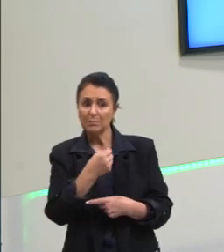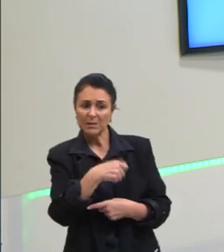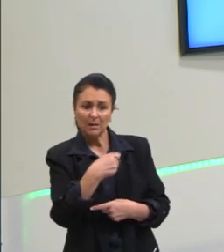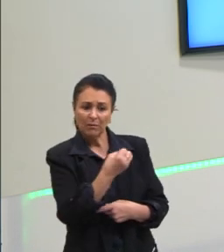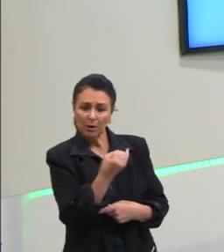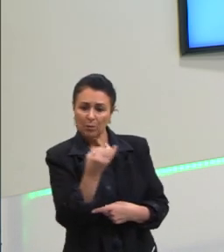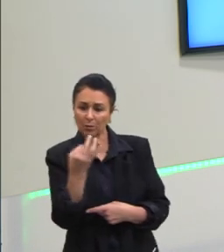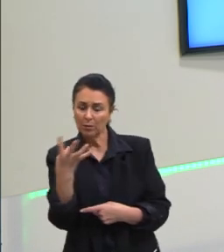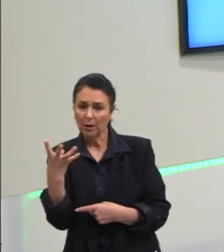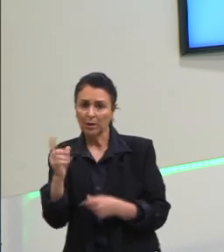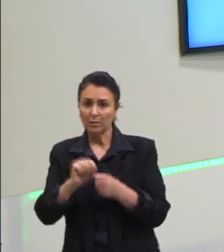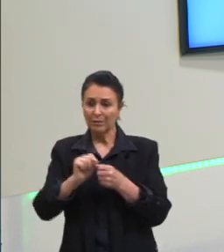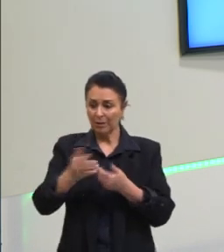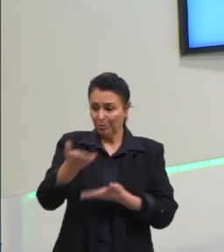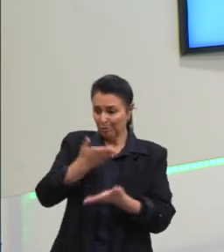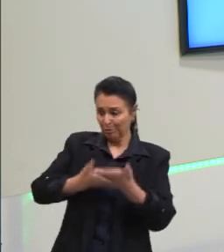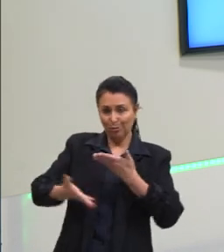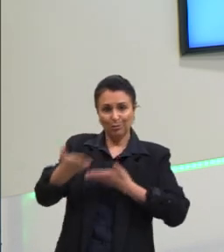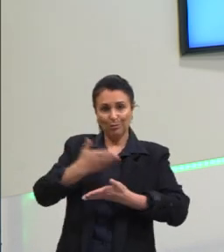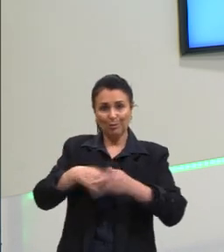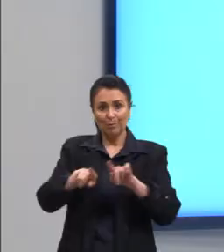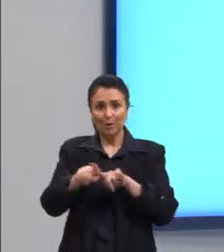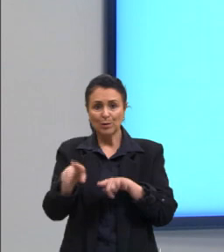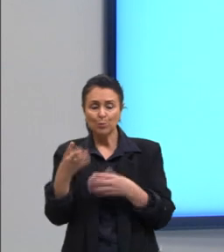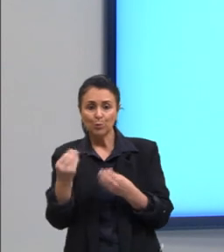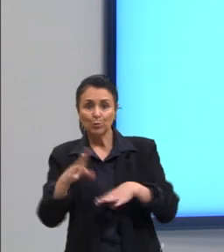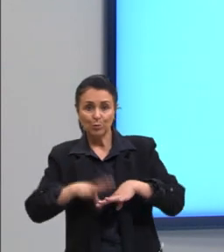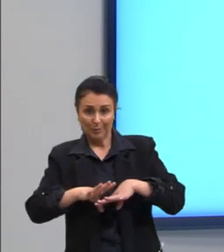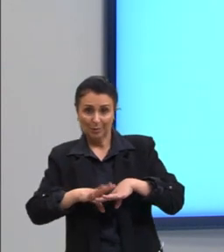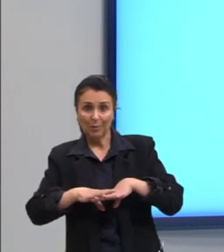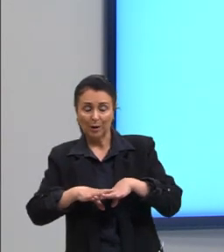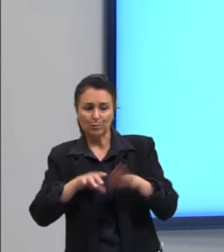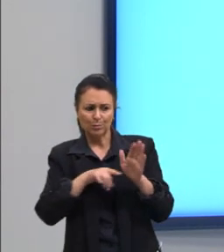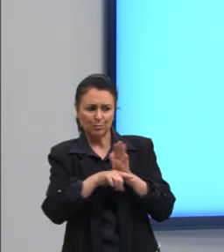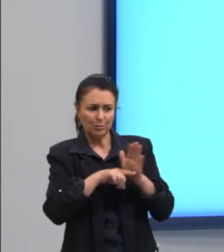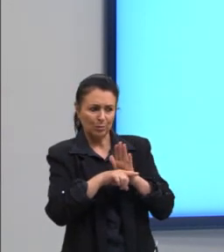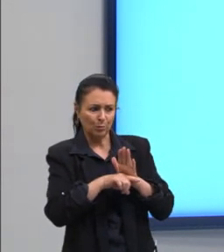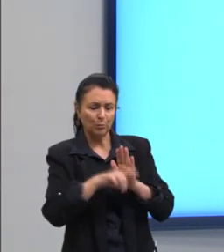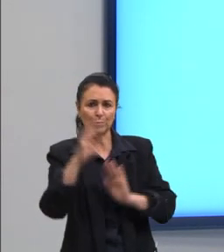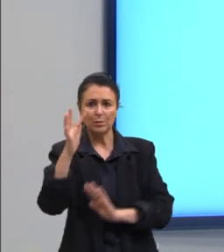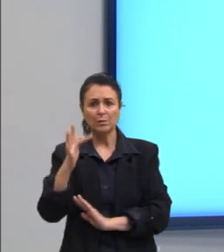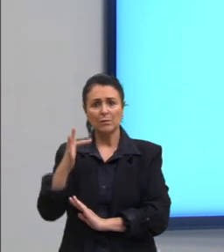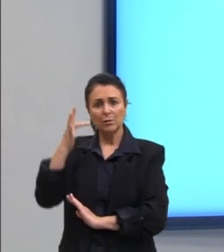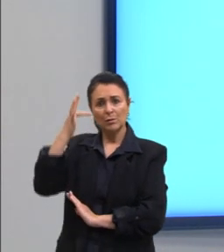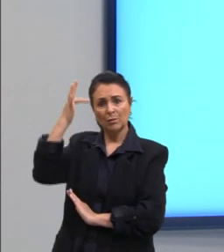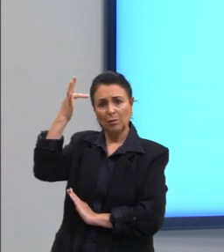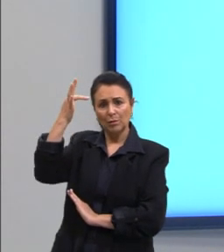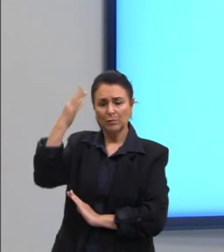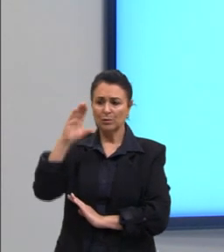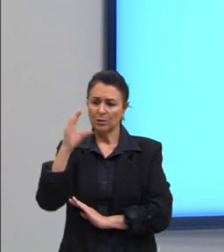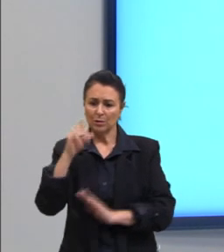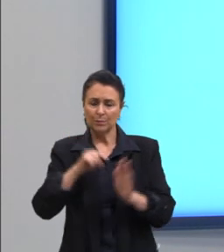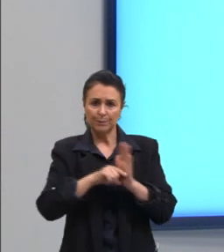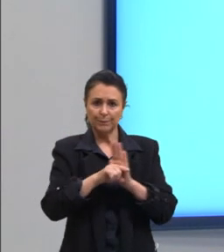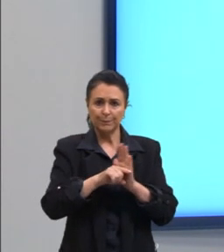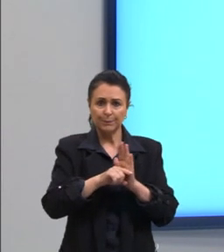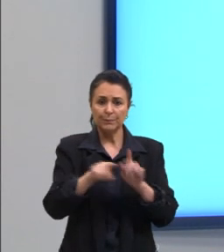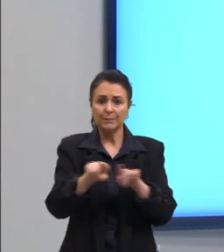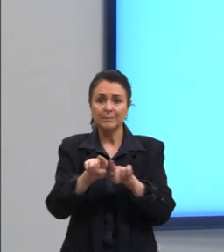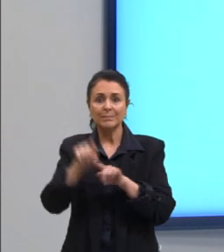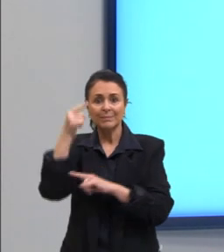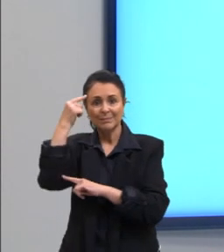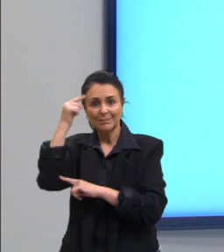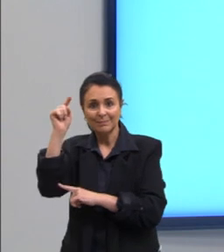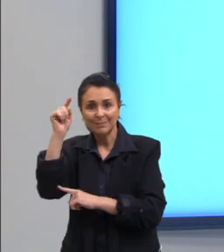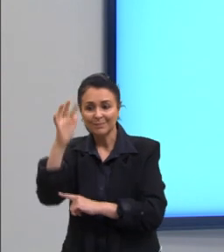estabeleceu algumas trocas, mas muitos matemáticos, muitos filósofos pensaram sobre isso, né, então os